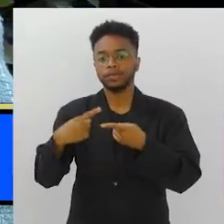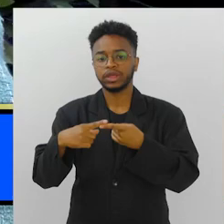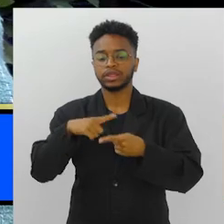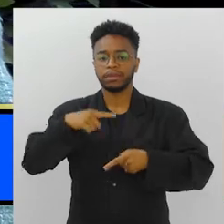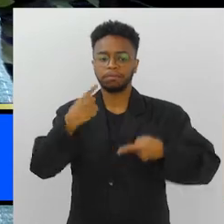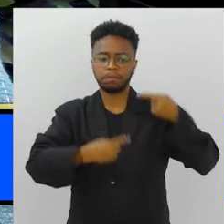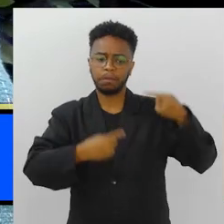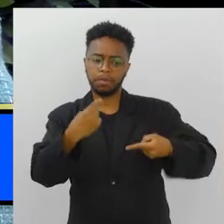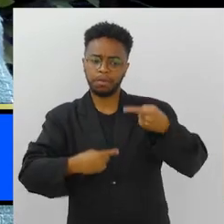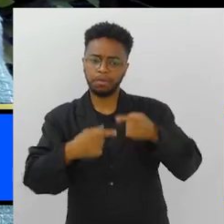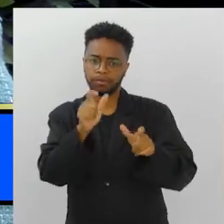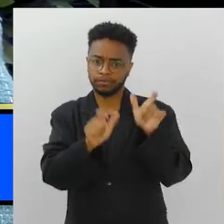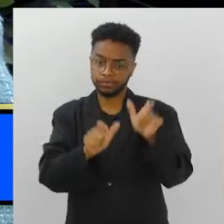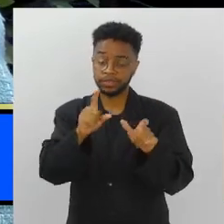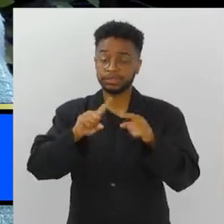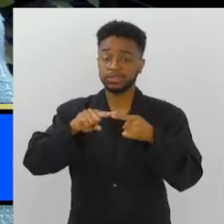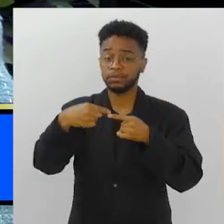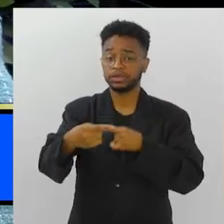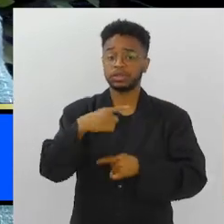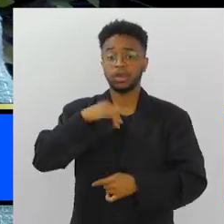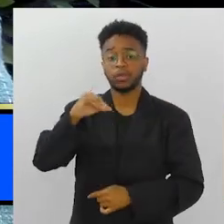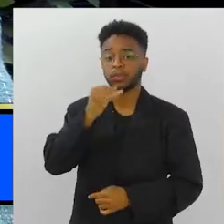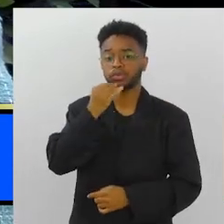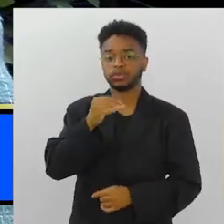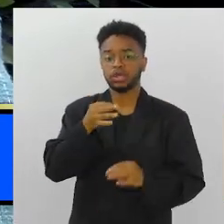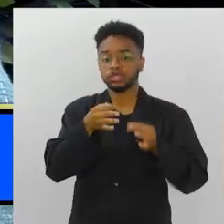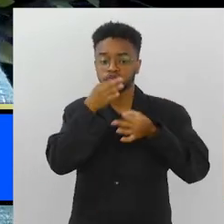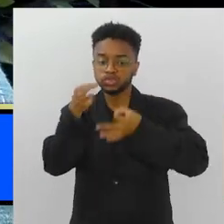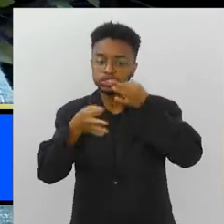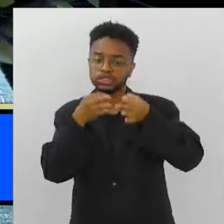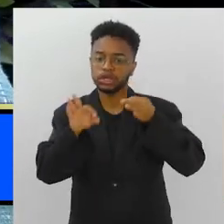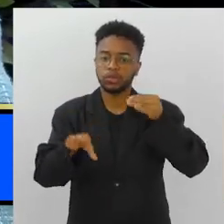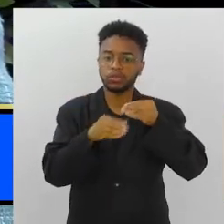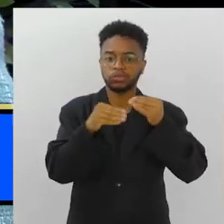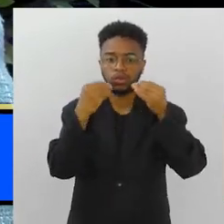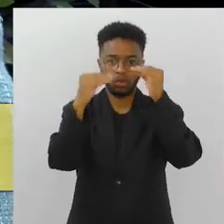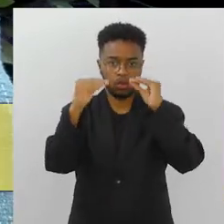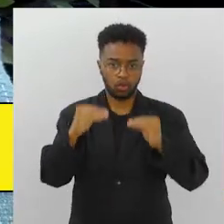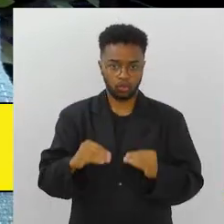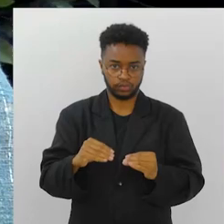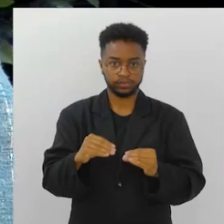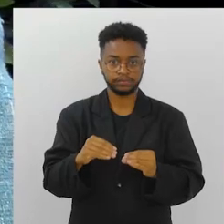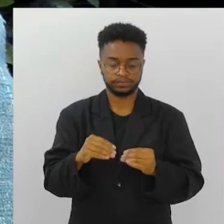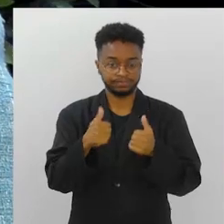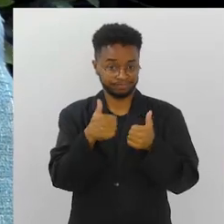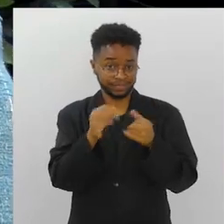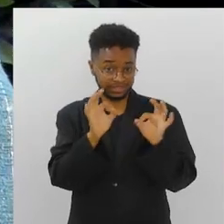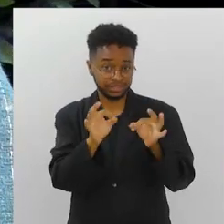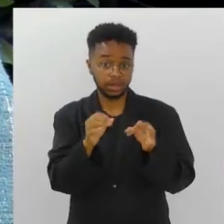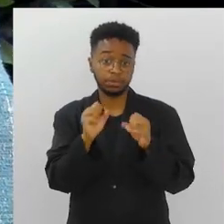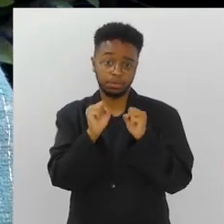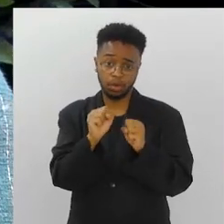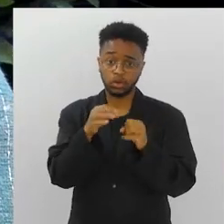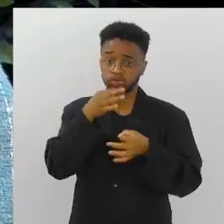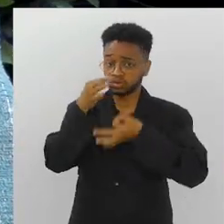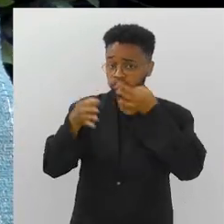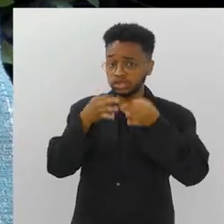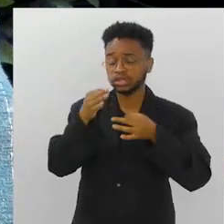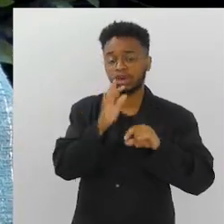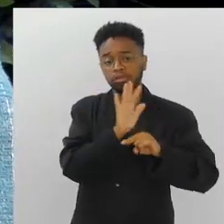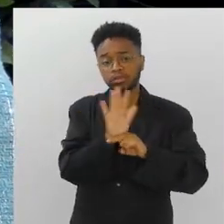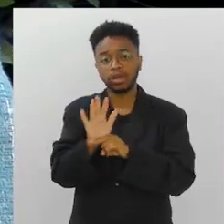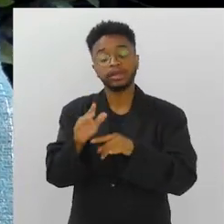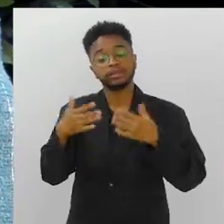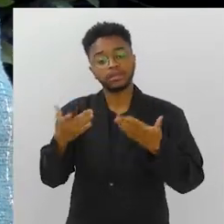vai estar ali os debatedores, mas terá a oportunidade de deixar sugestões, Márcio e Fred, todas as suas sugestões,